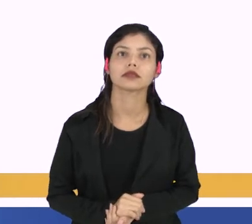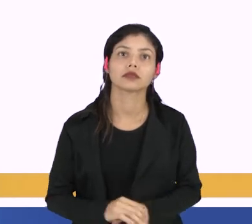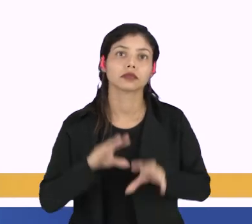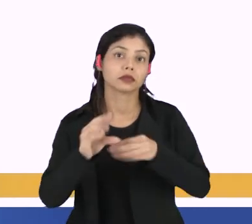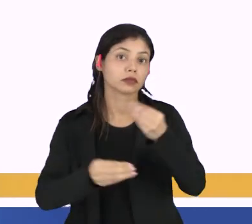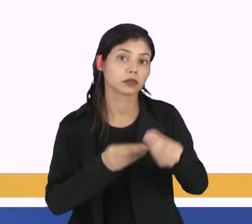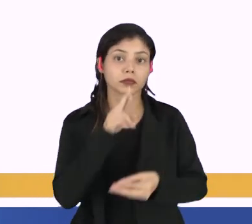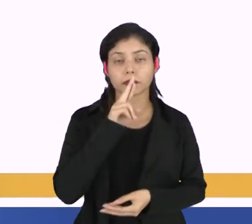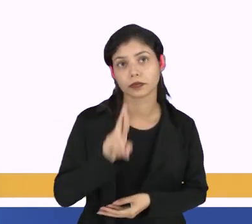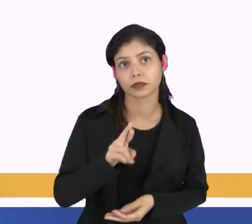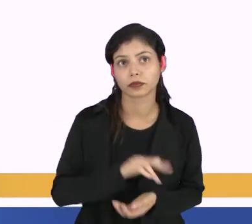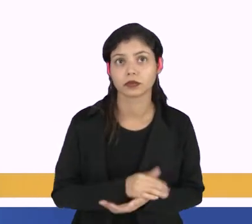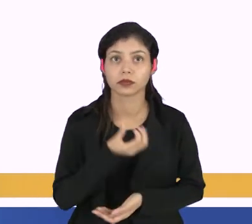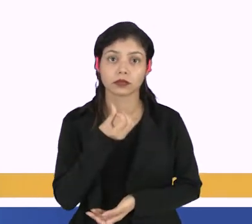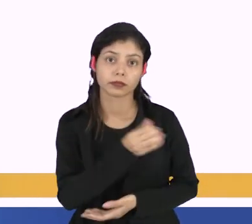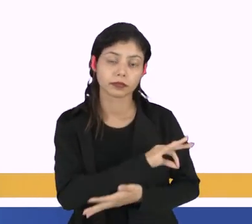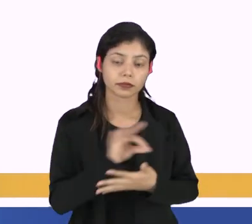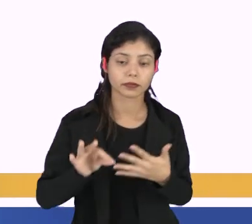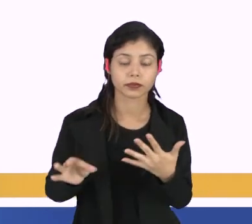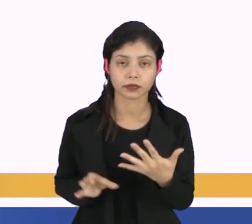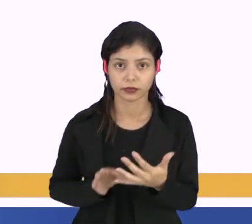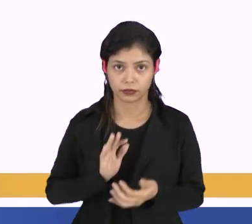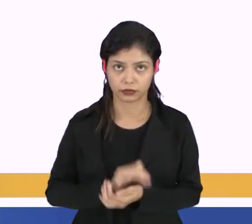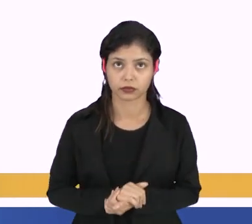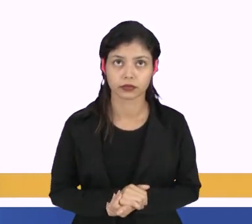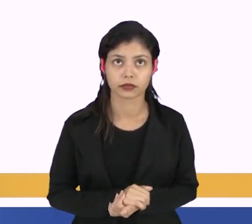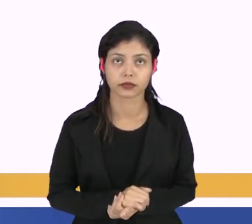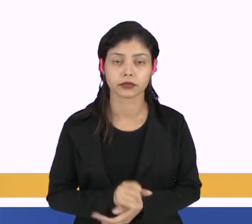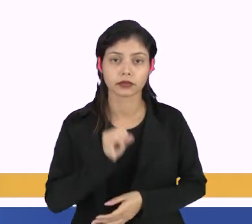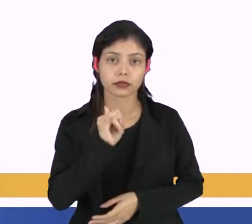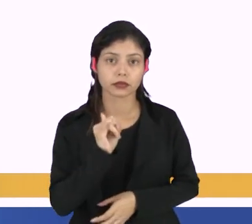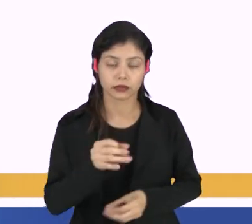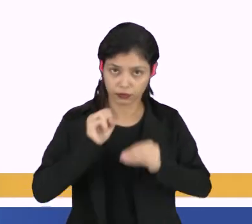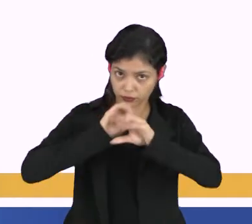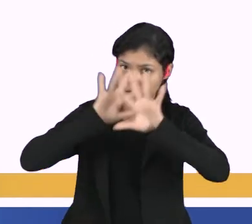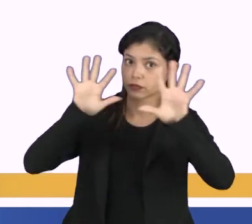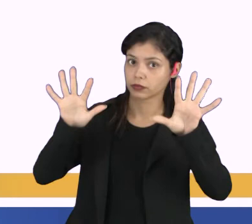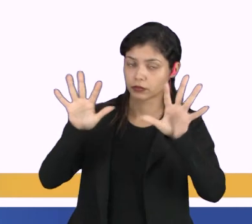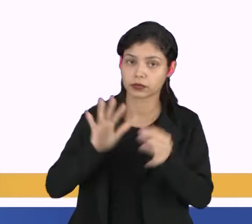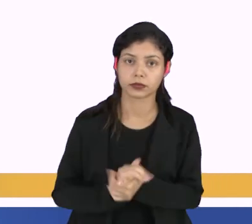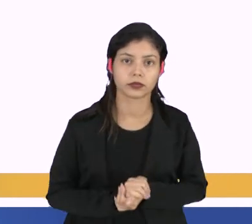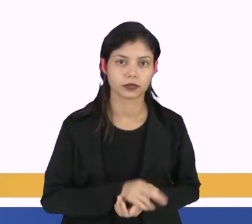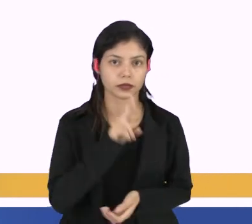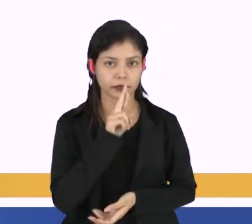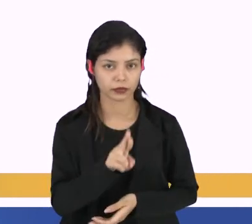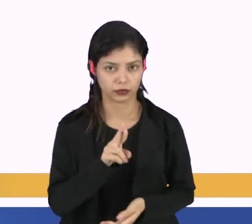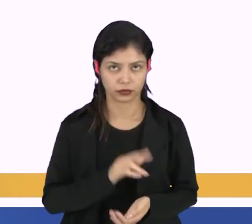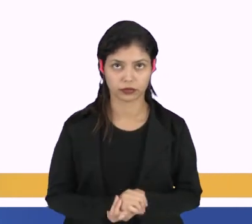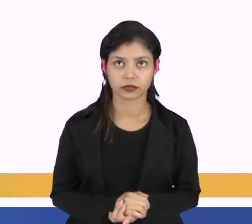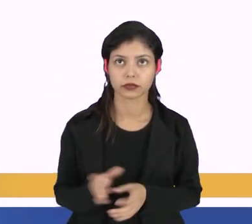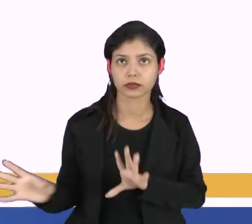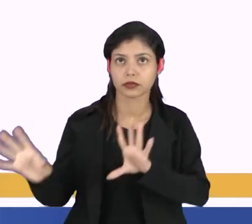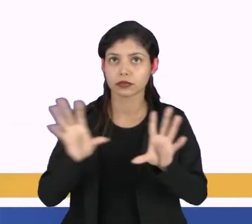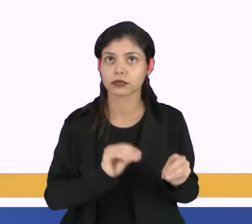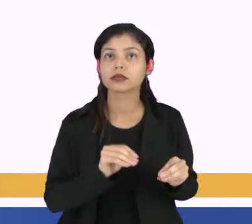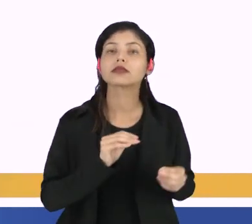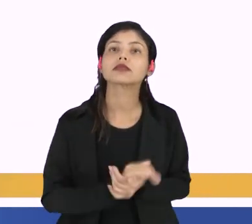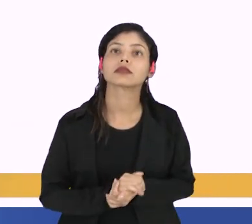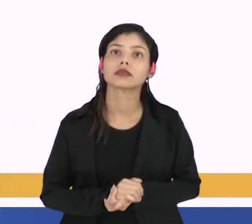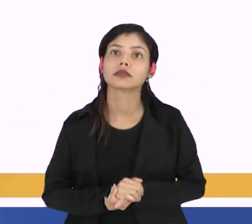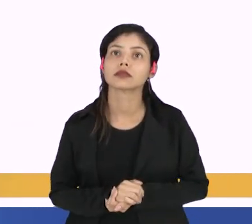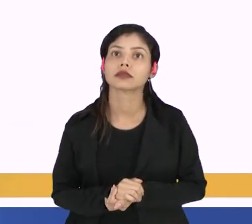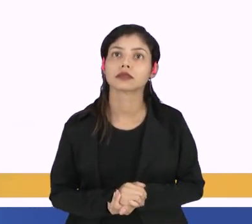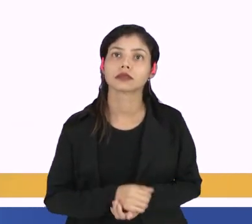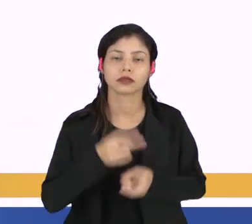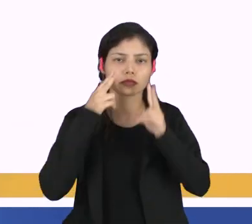temos aí como resposta os 6 elementos. Mas se não ficou claro essa resposta, eu trouxe um diagramazinho